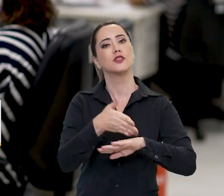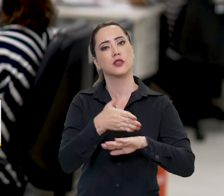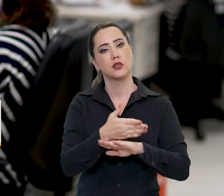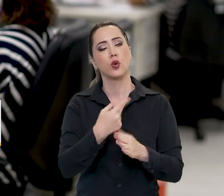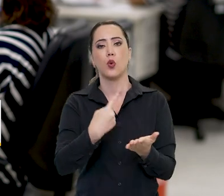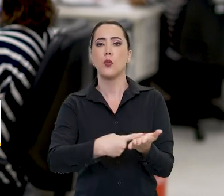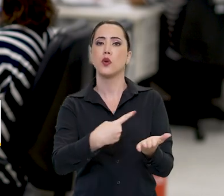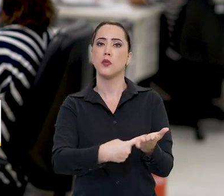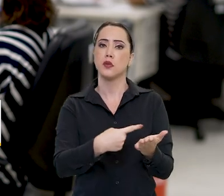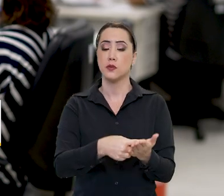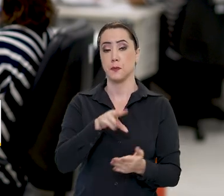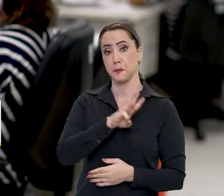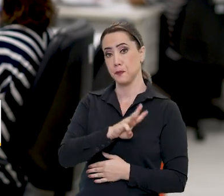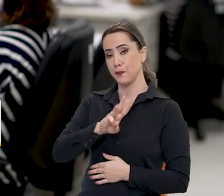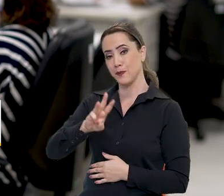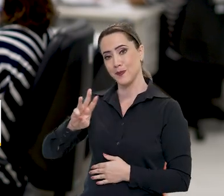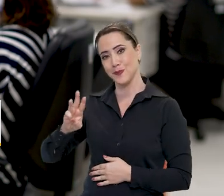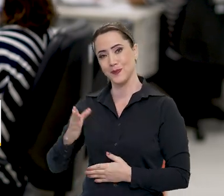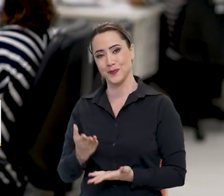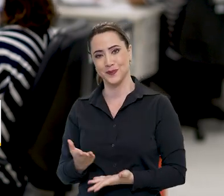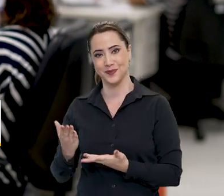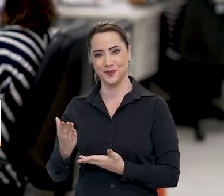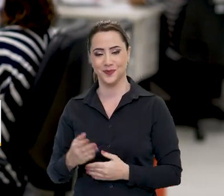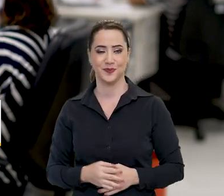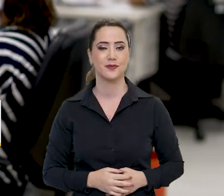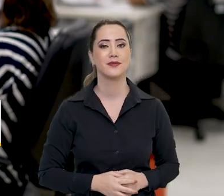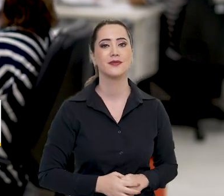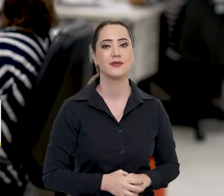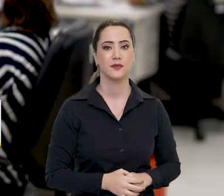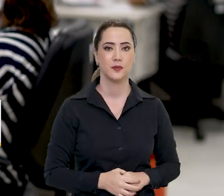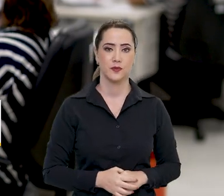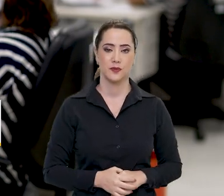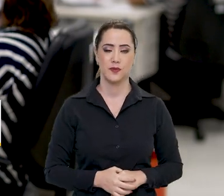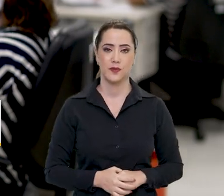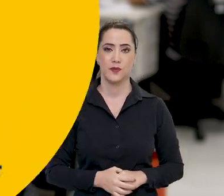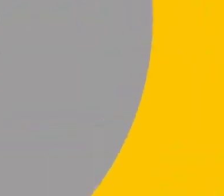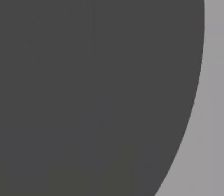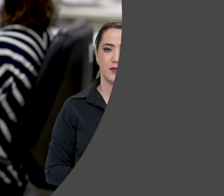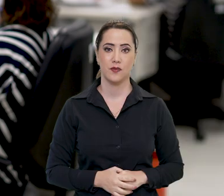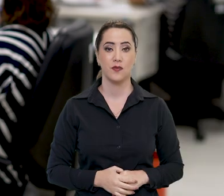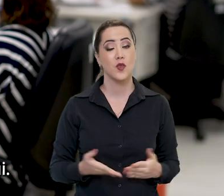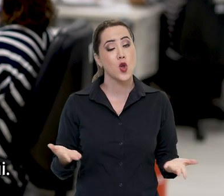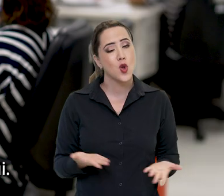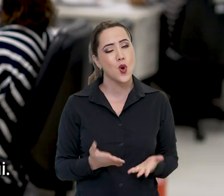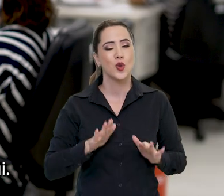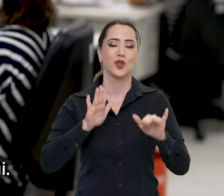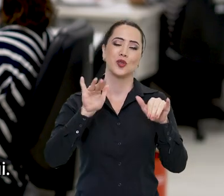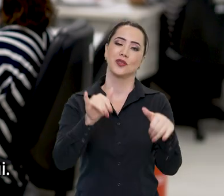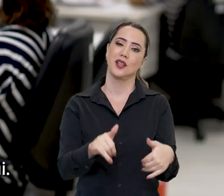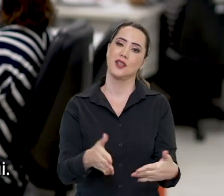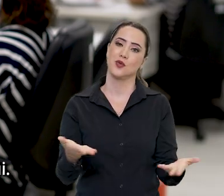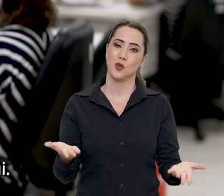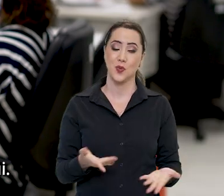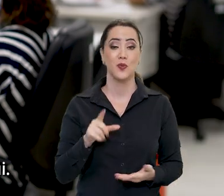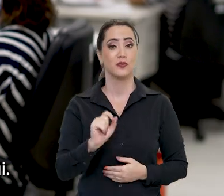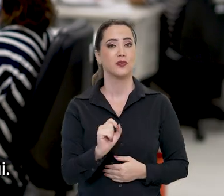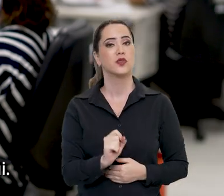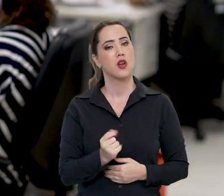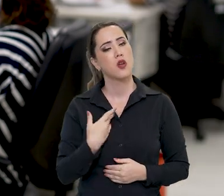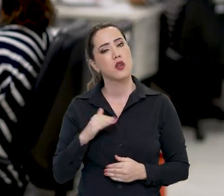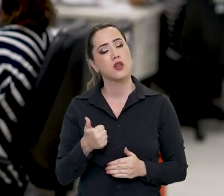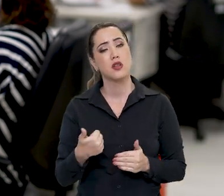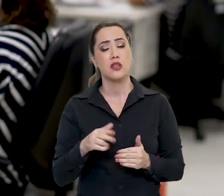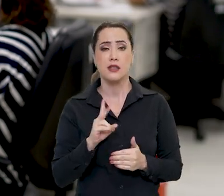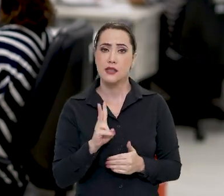podem aderir em codicodeconduta.turismo.gov.br. E o ponto gov de hoje fica por aqui.